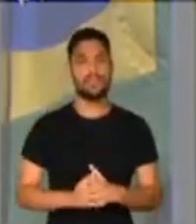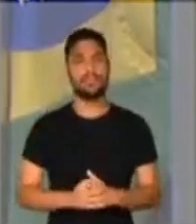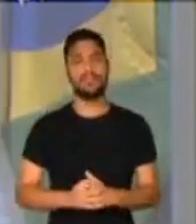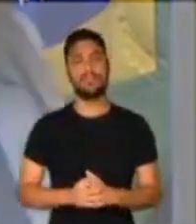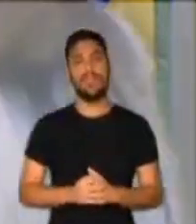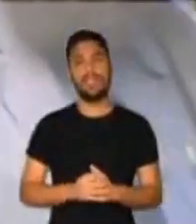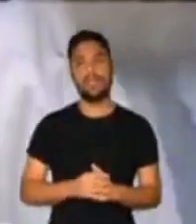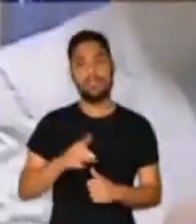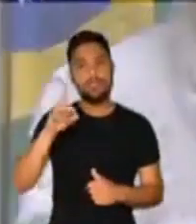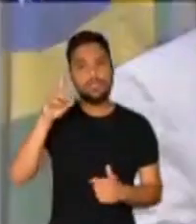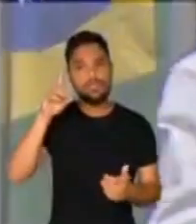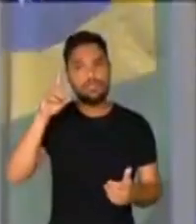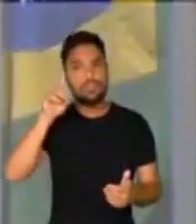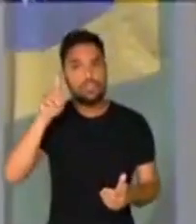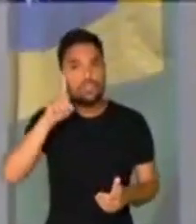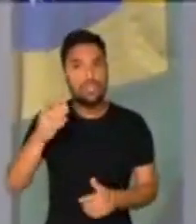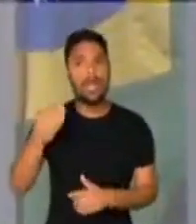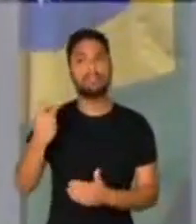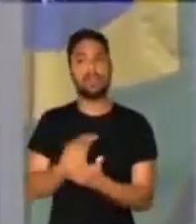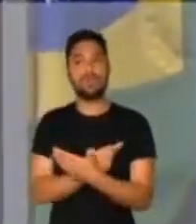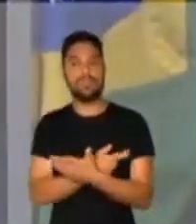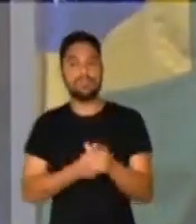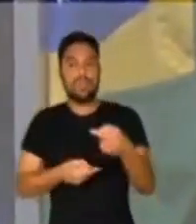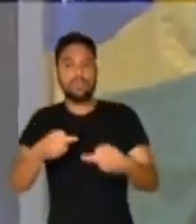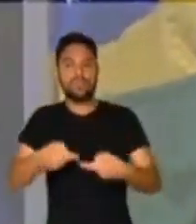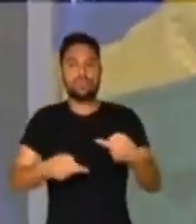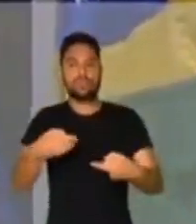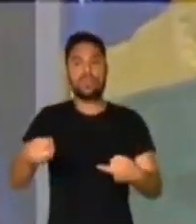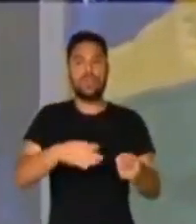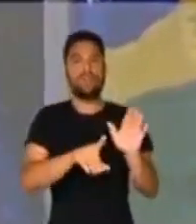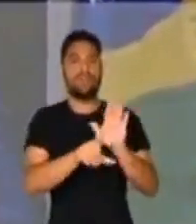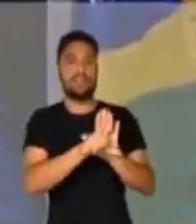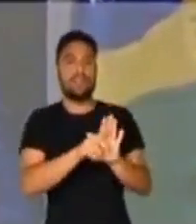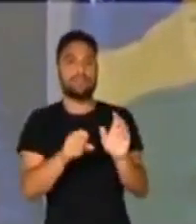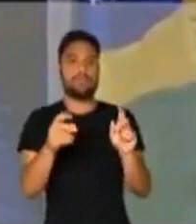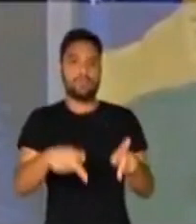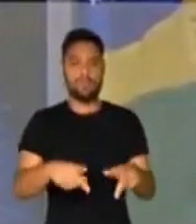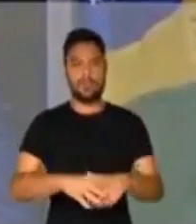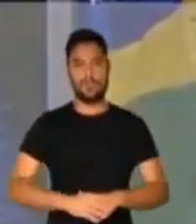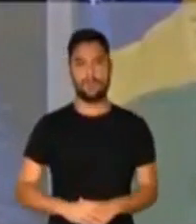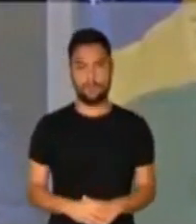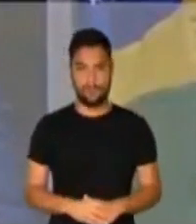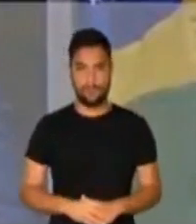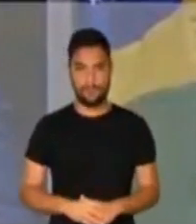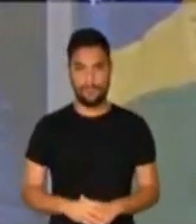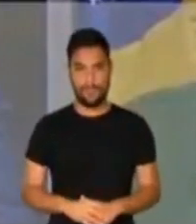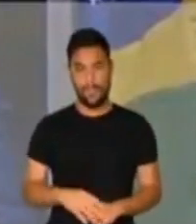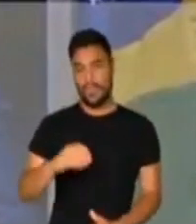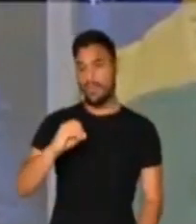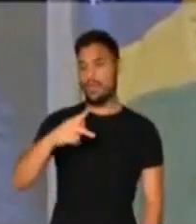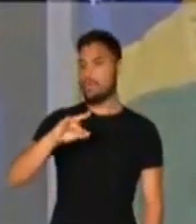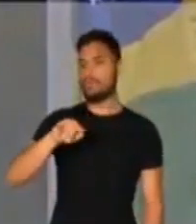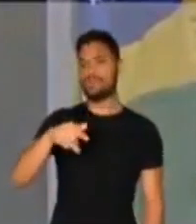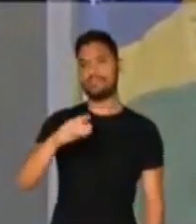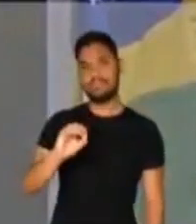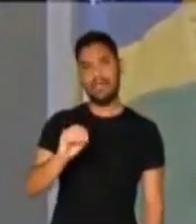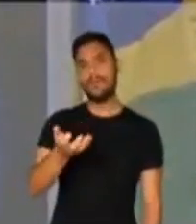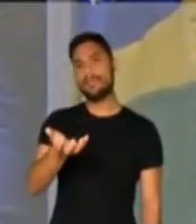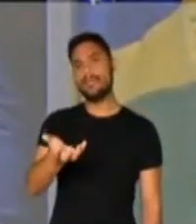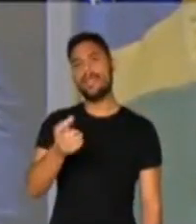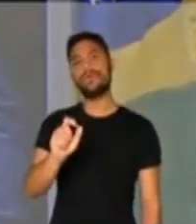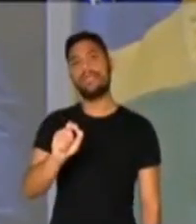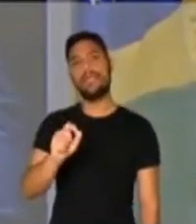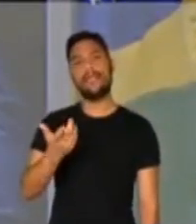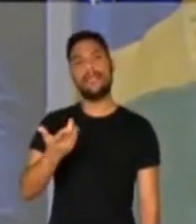dias em que houve o debate da Previdência por parte da oposição. Uma oposição que quer ganhar no